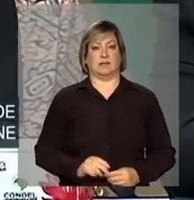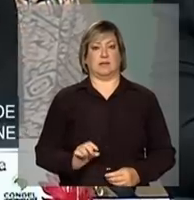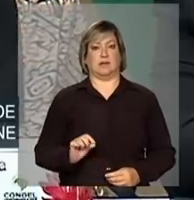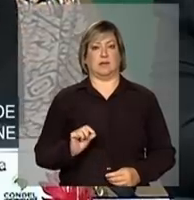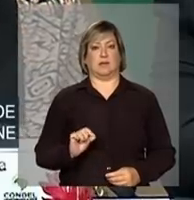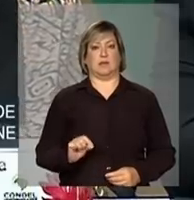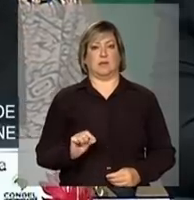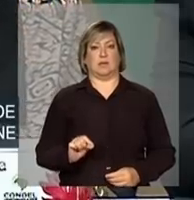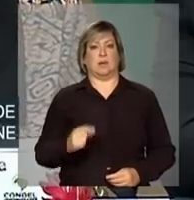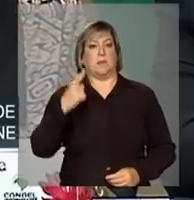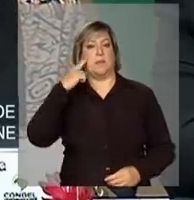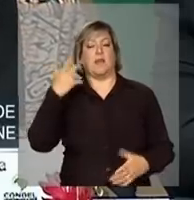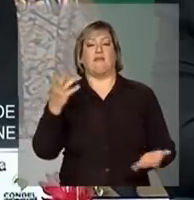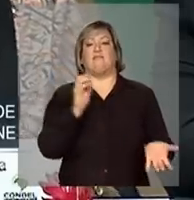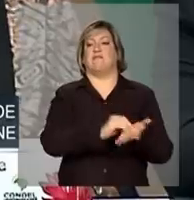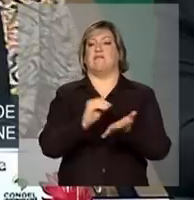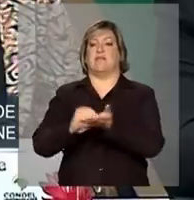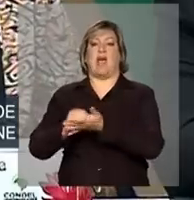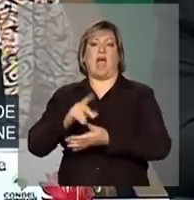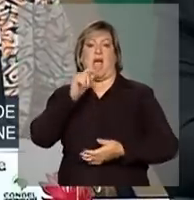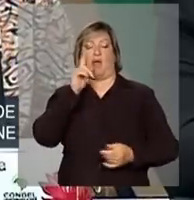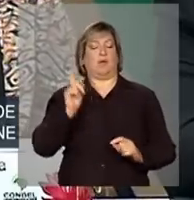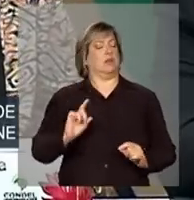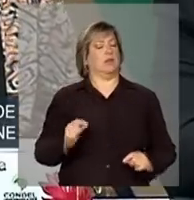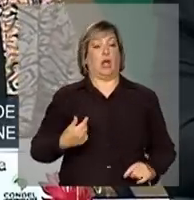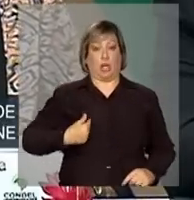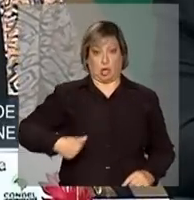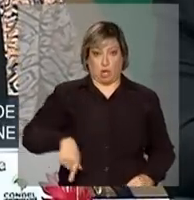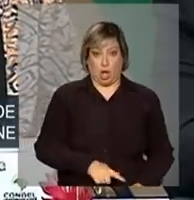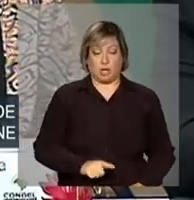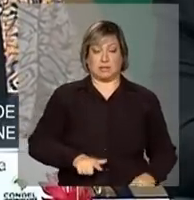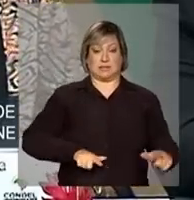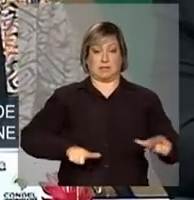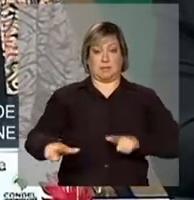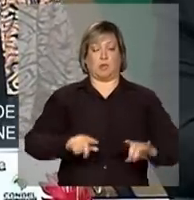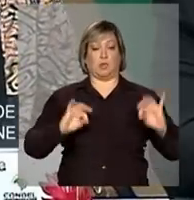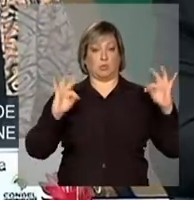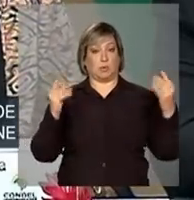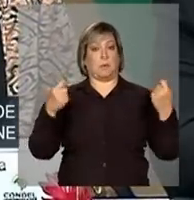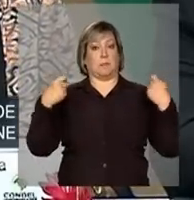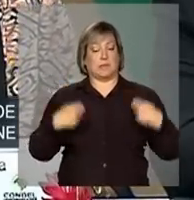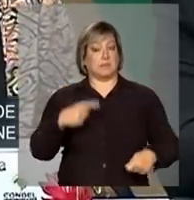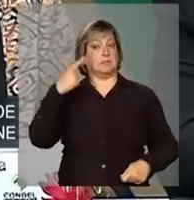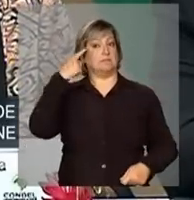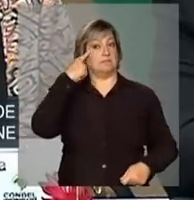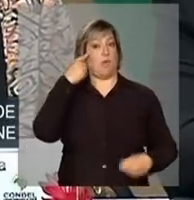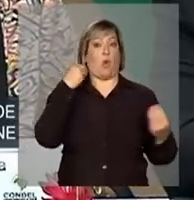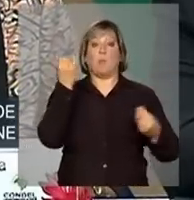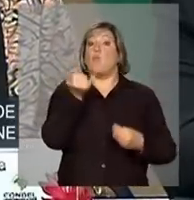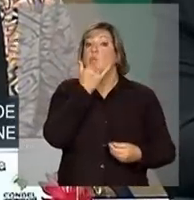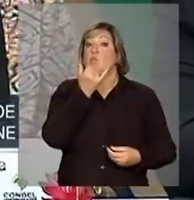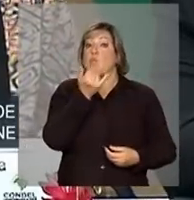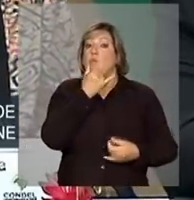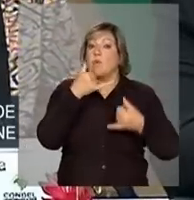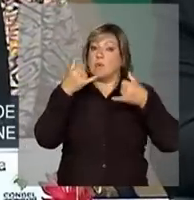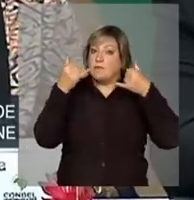de desabastecimento de água. Todas as nossas ações, elas têm de assumir esse punho preventivo.